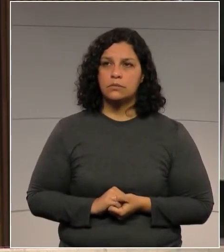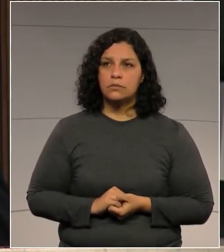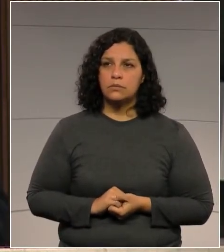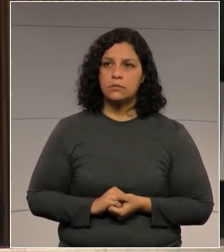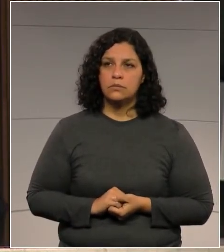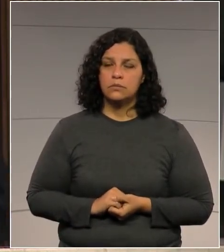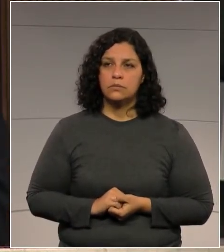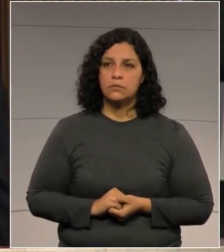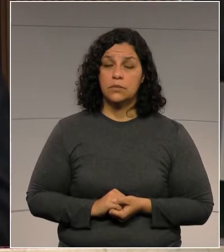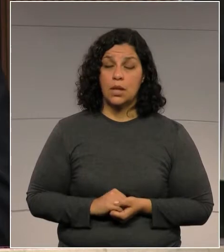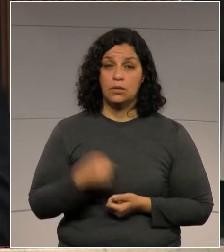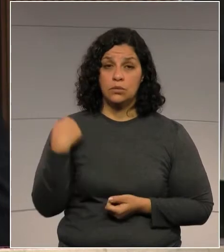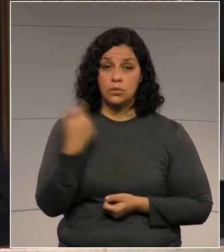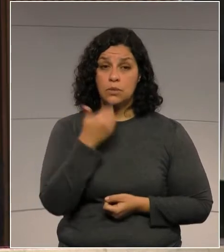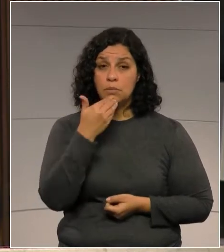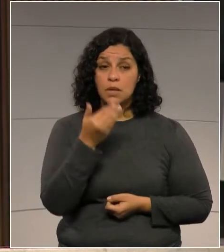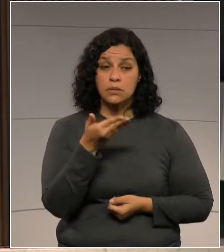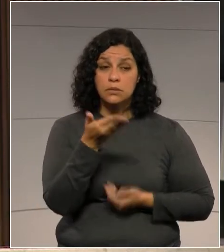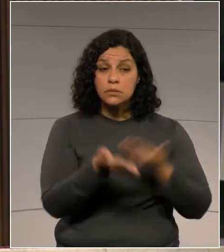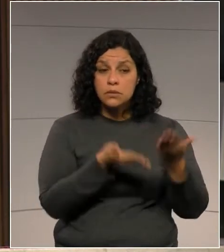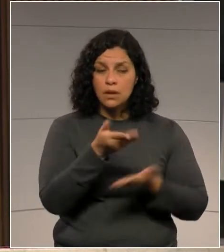o servidor